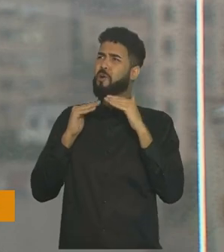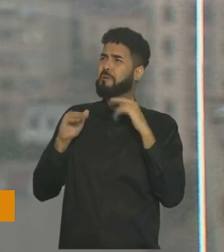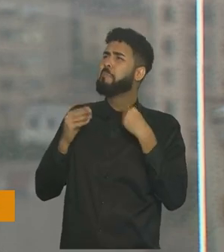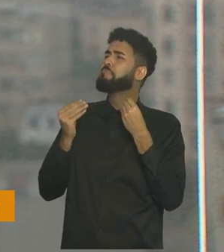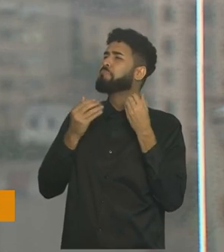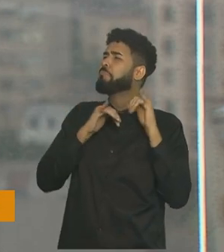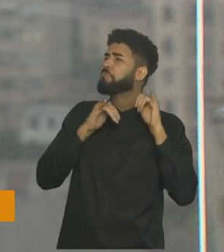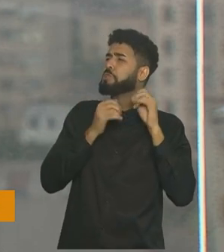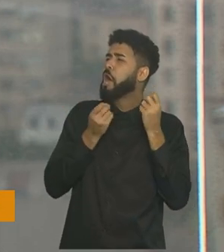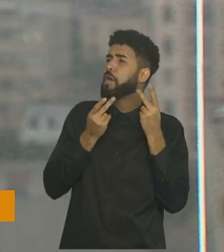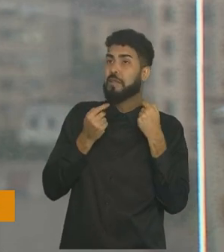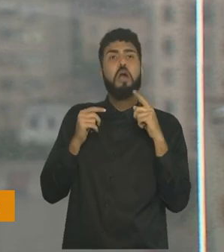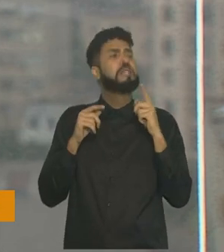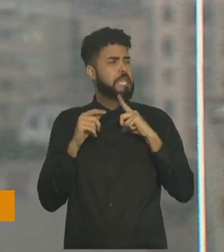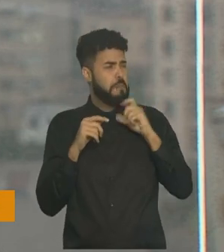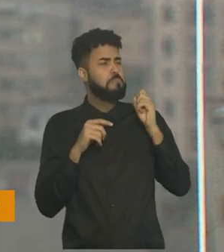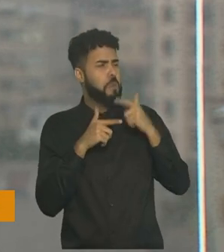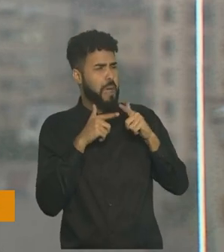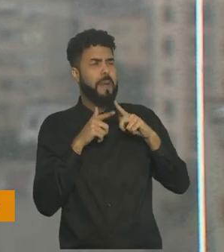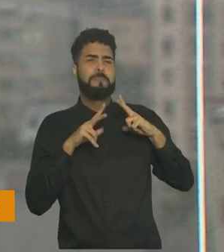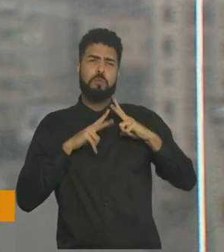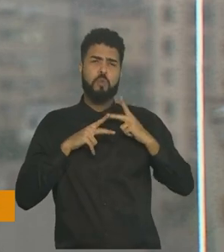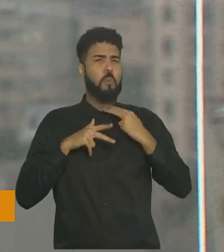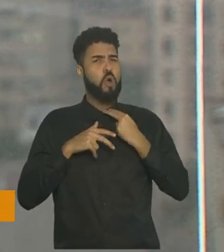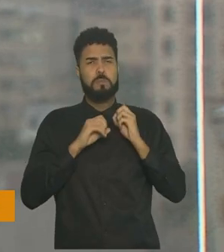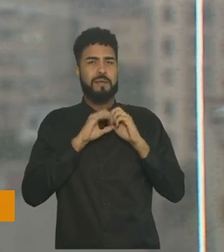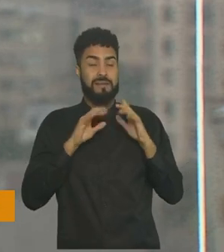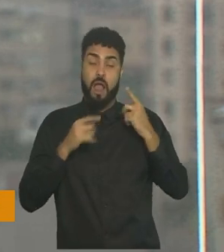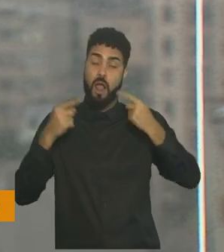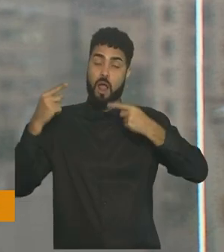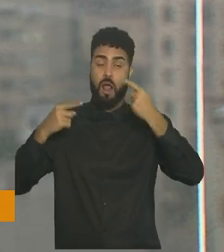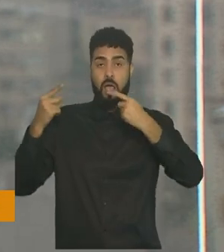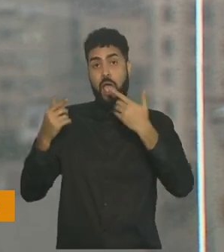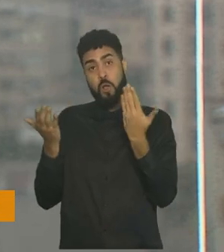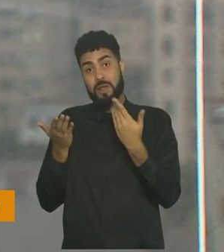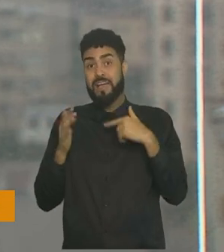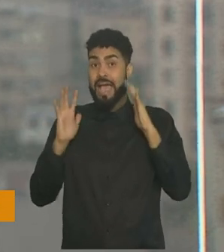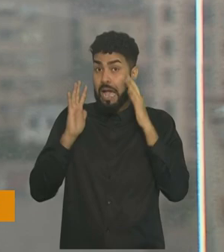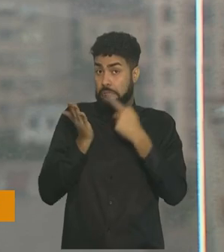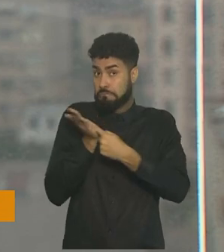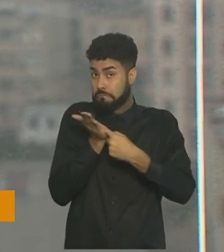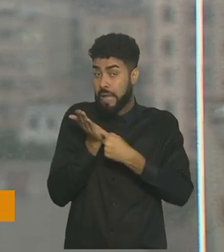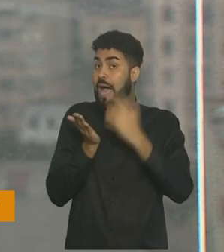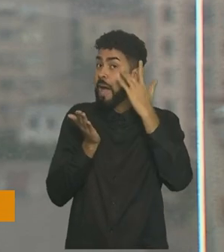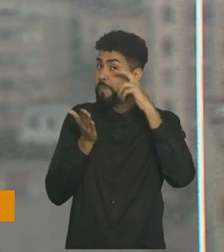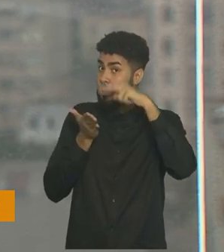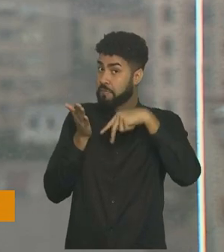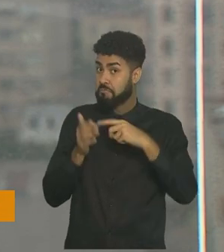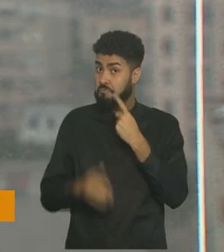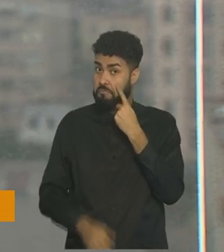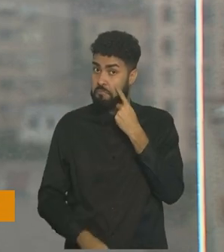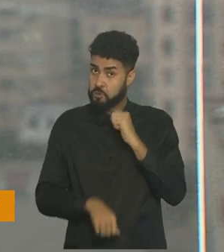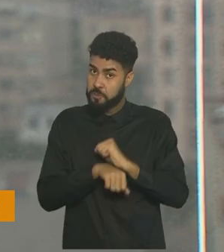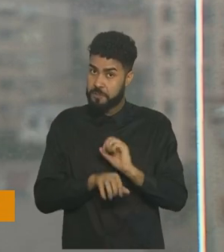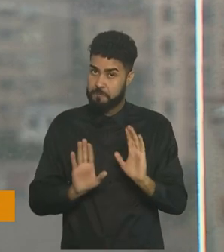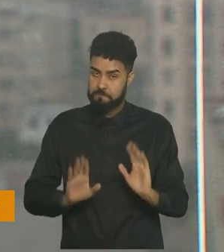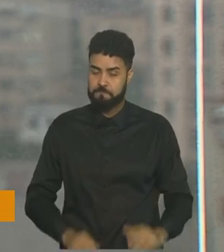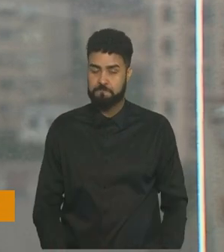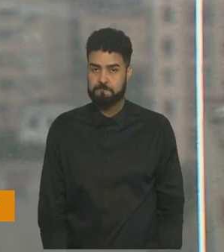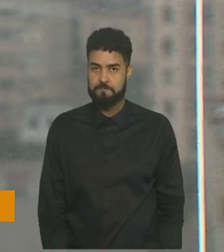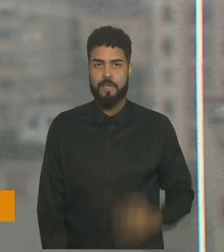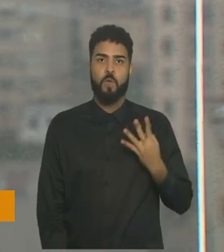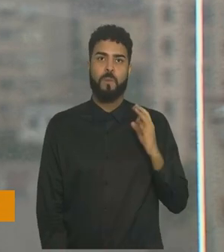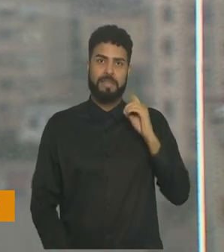problema. Enfim, agora eles estão tentando se acertar para fazer a leitura do relatório amanhã. Vamos esperar. 40